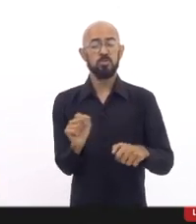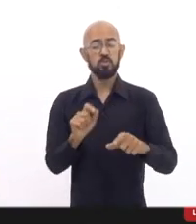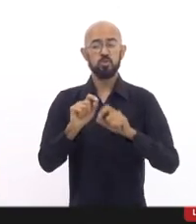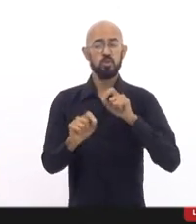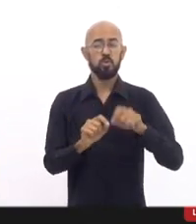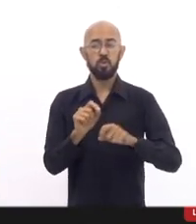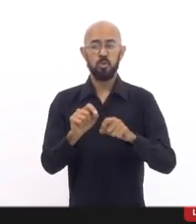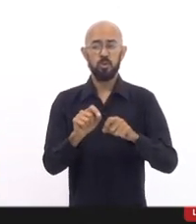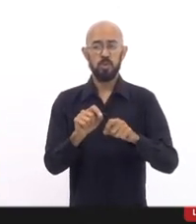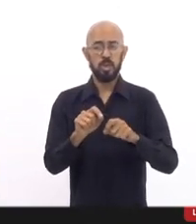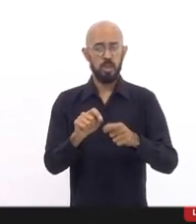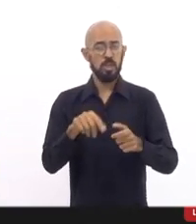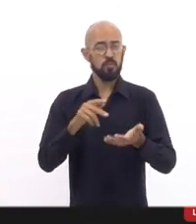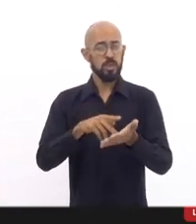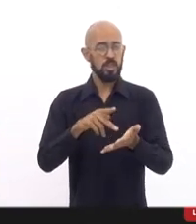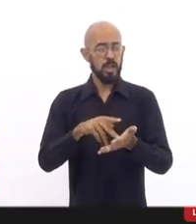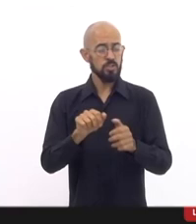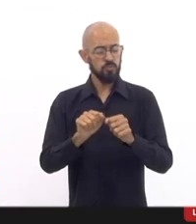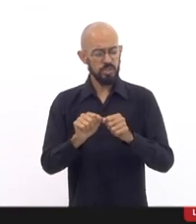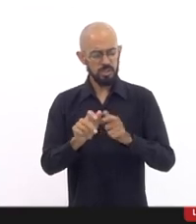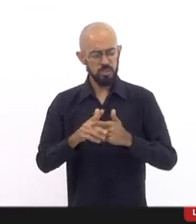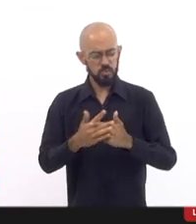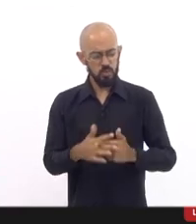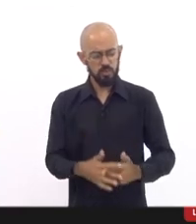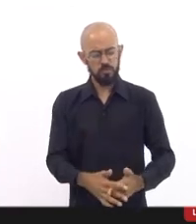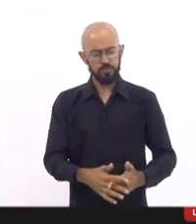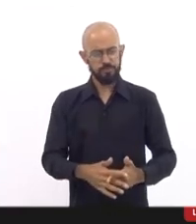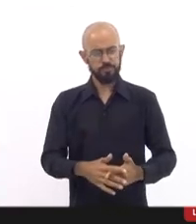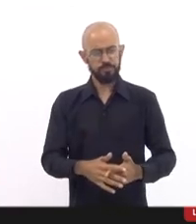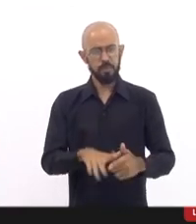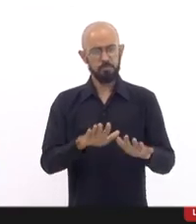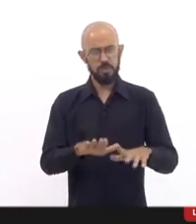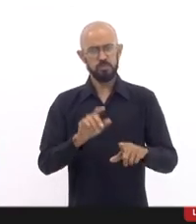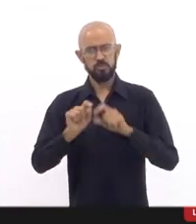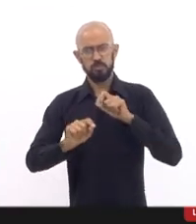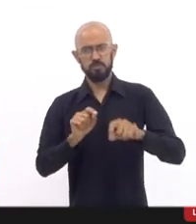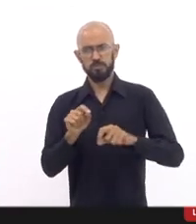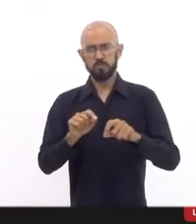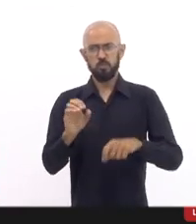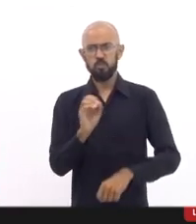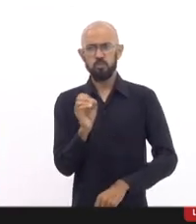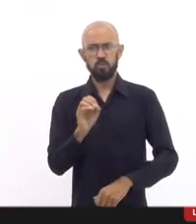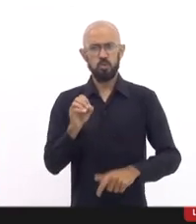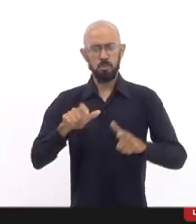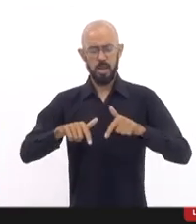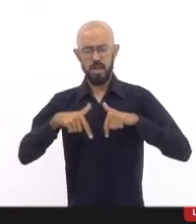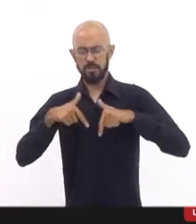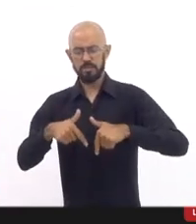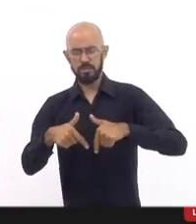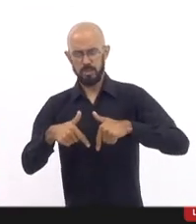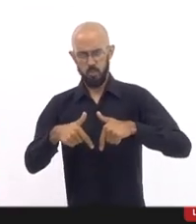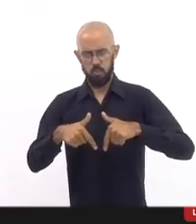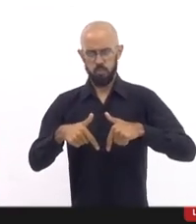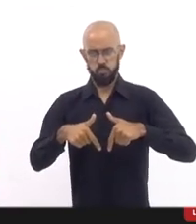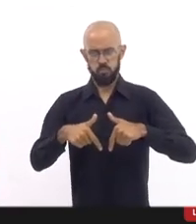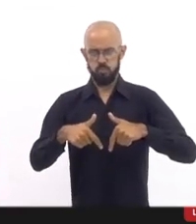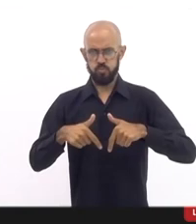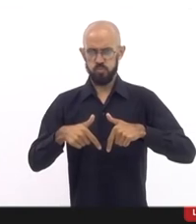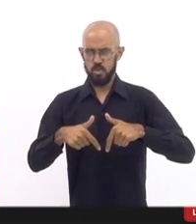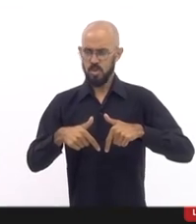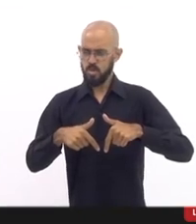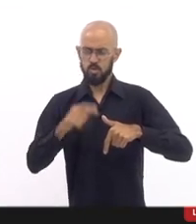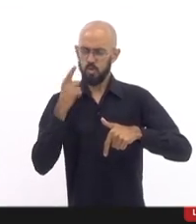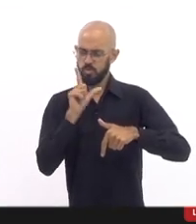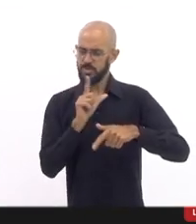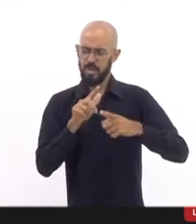fato, fazer as correções devidas. E é lógico que nada disso, nenhuma providência, ela repara a